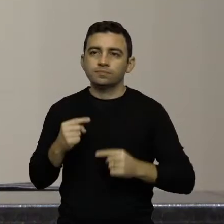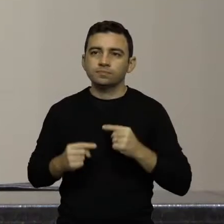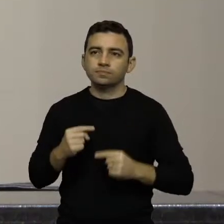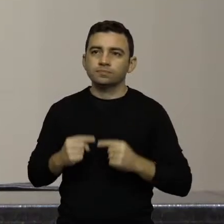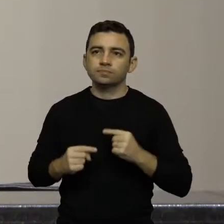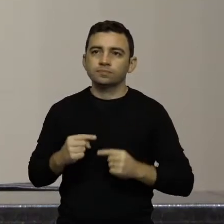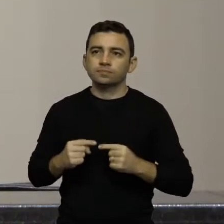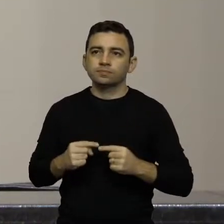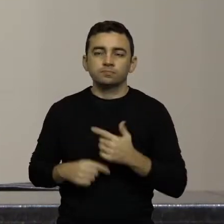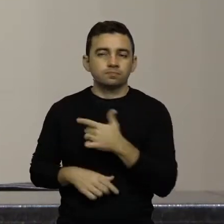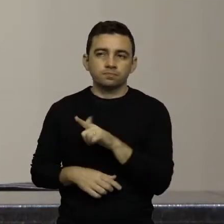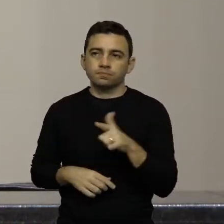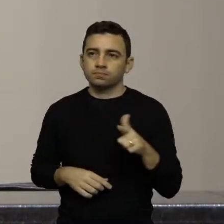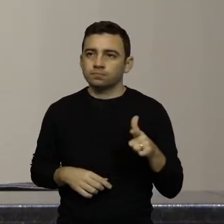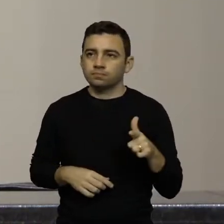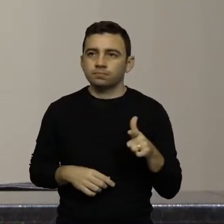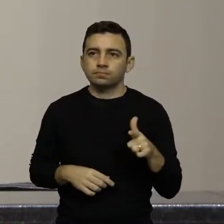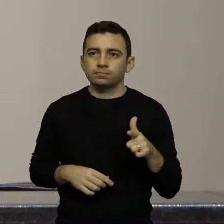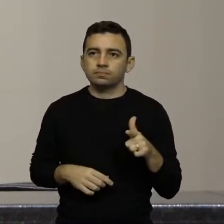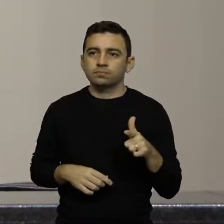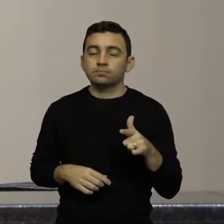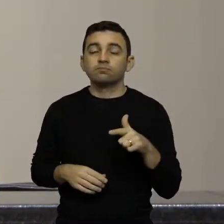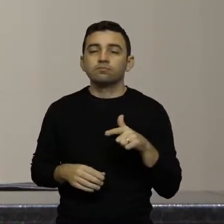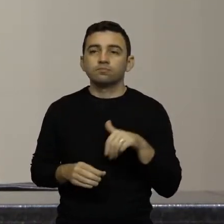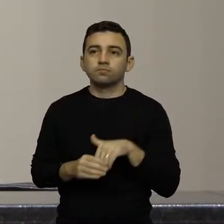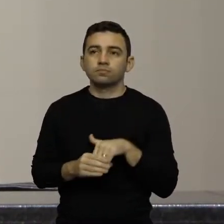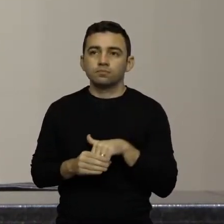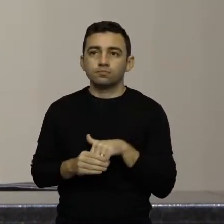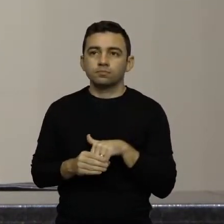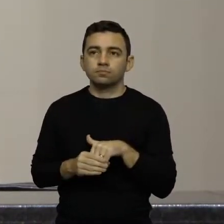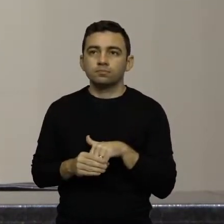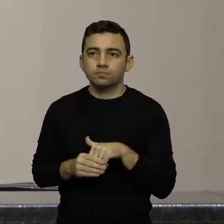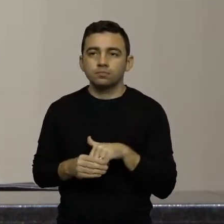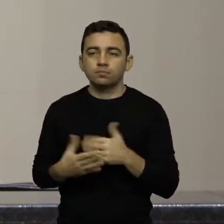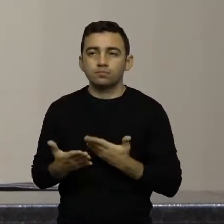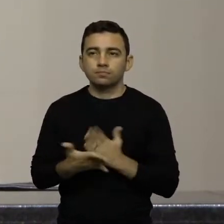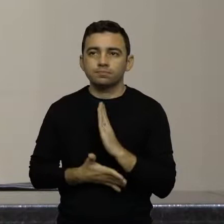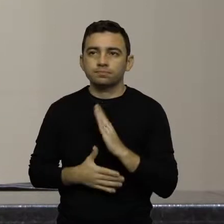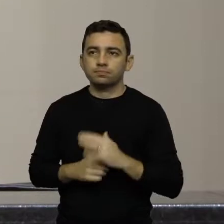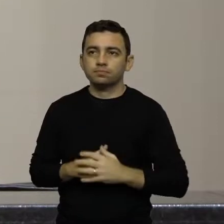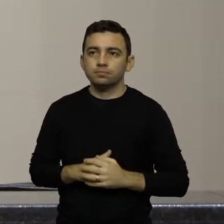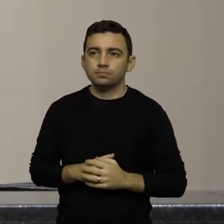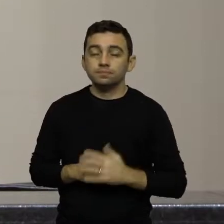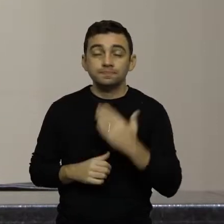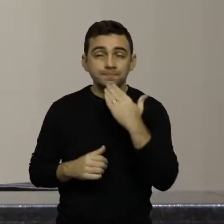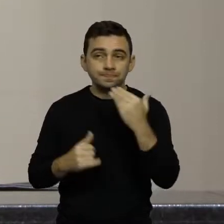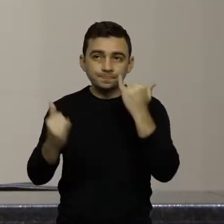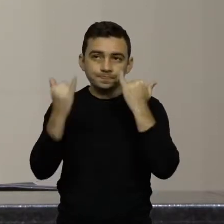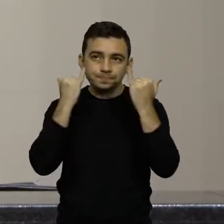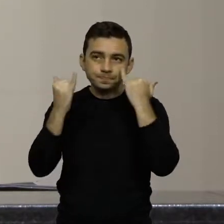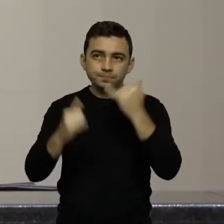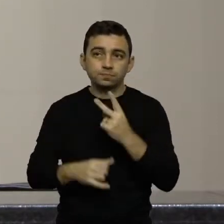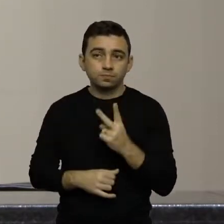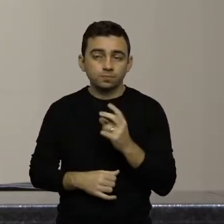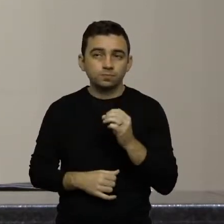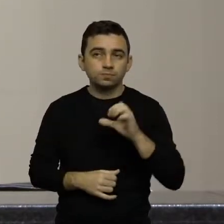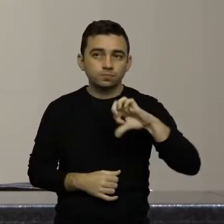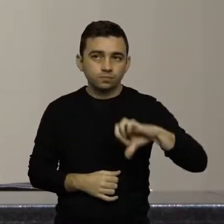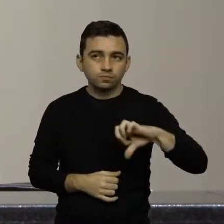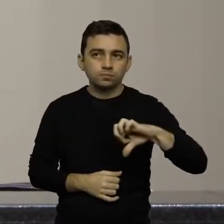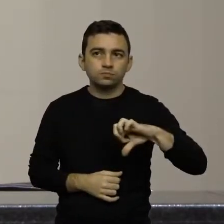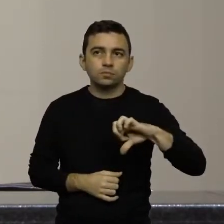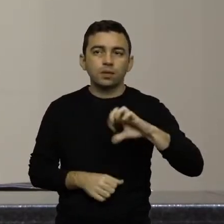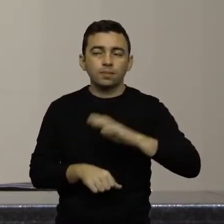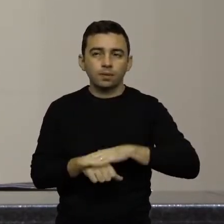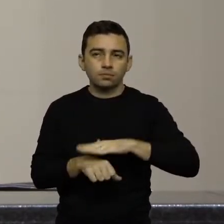Não havendo quem queira discutir em votação, está aprovado. Pedido de informação 209. Autor, deputado